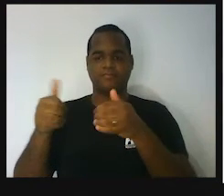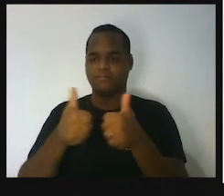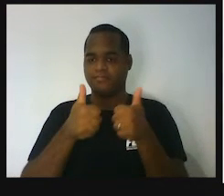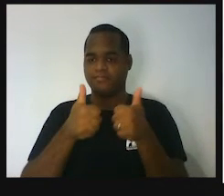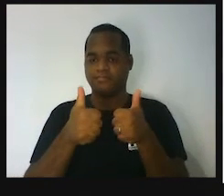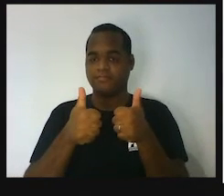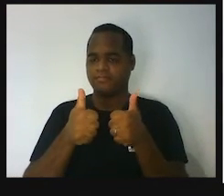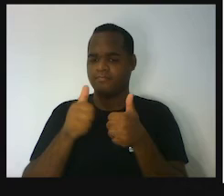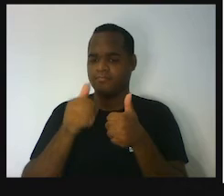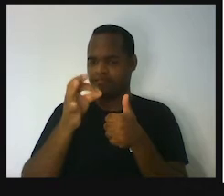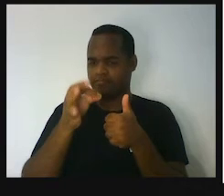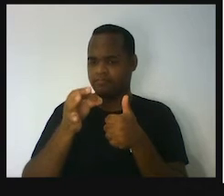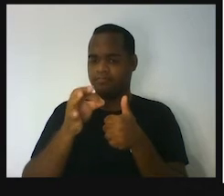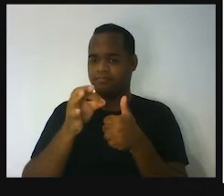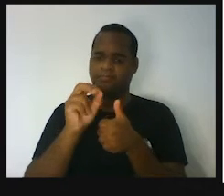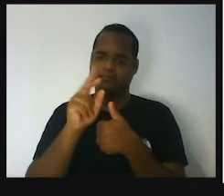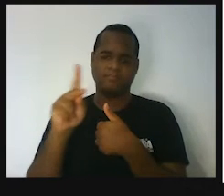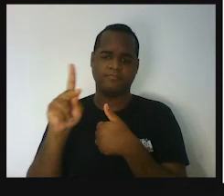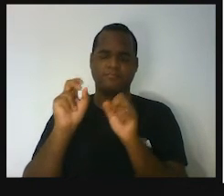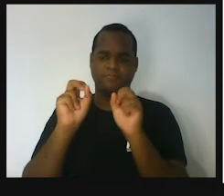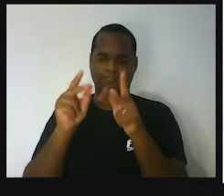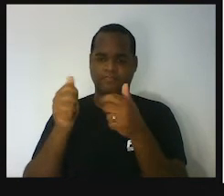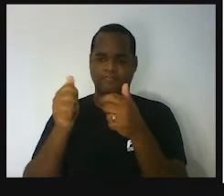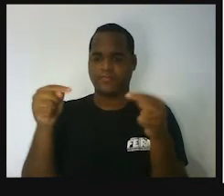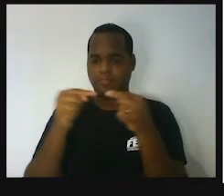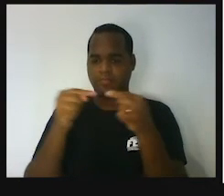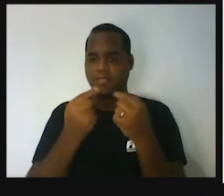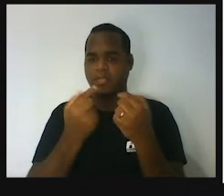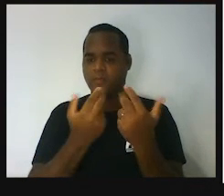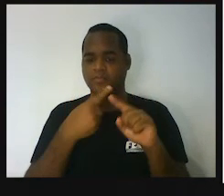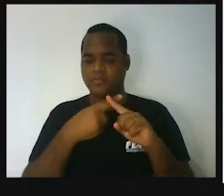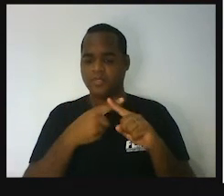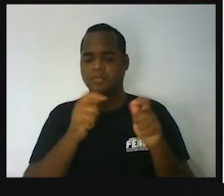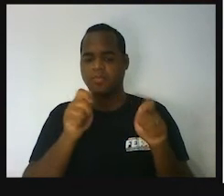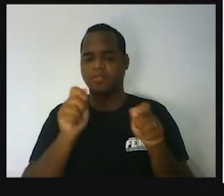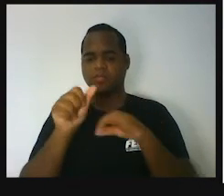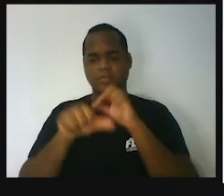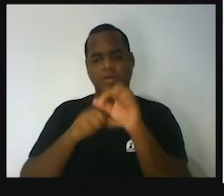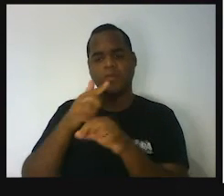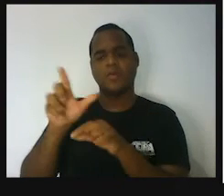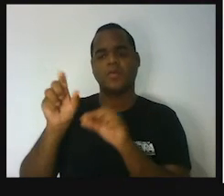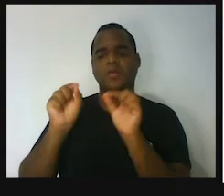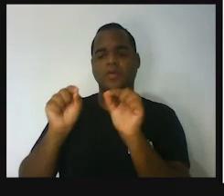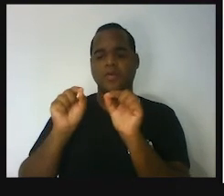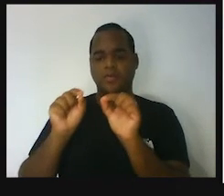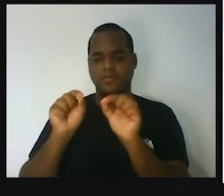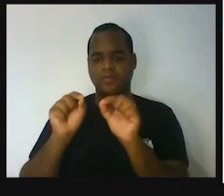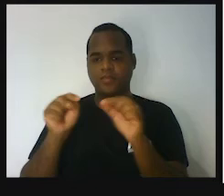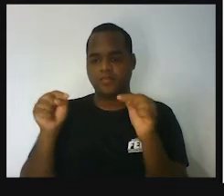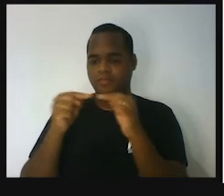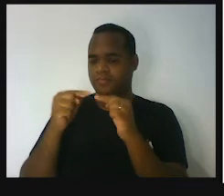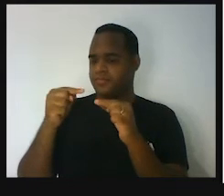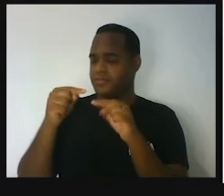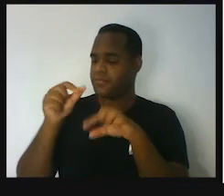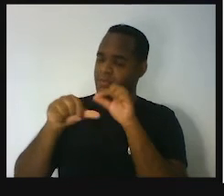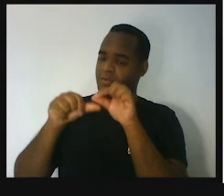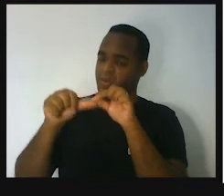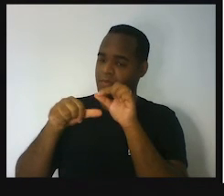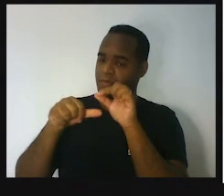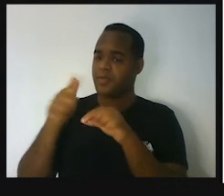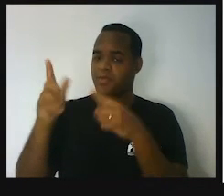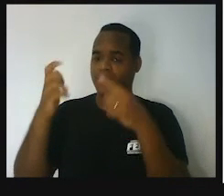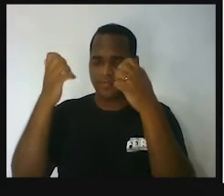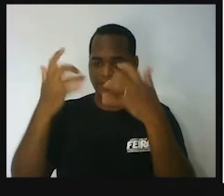Tá, professor? E só esse igual a X muda o quê? Daqui a pouco eu vou explicar pra você. Certo?